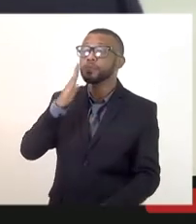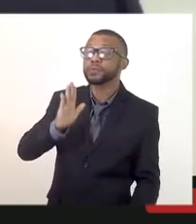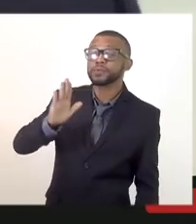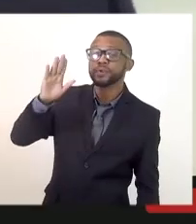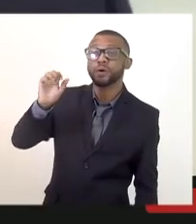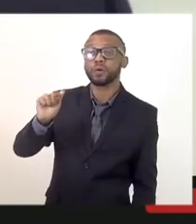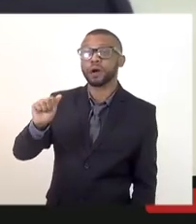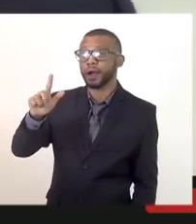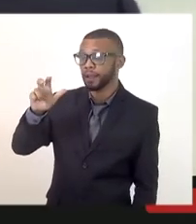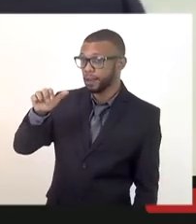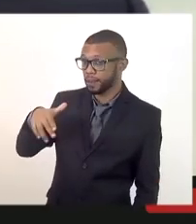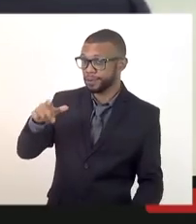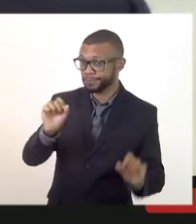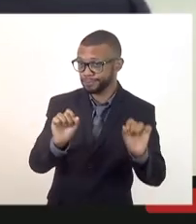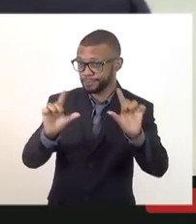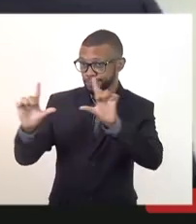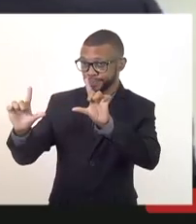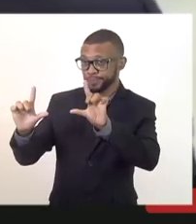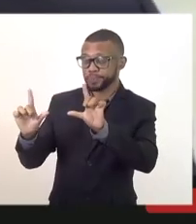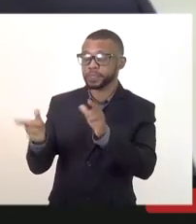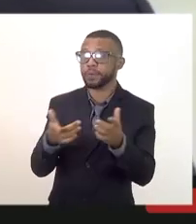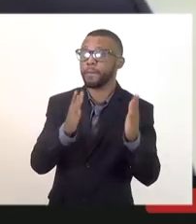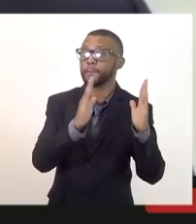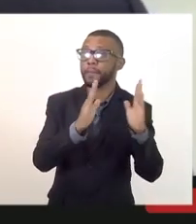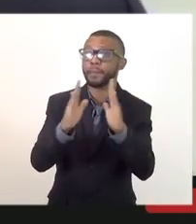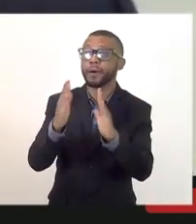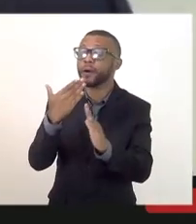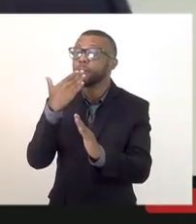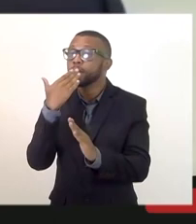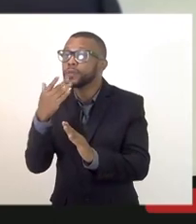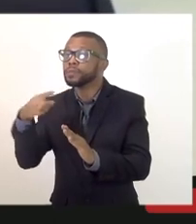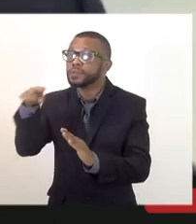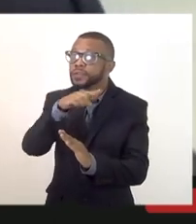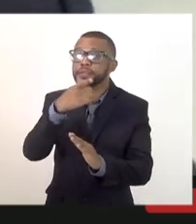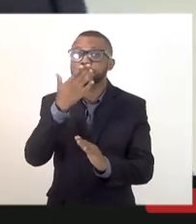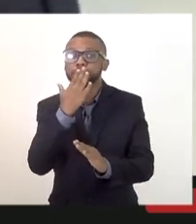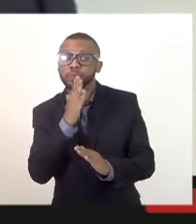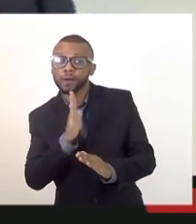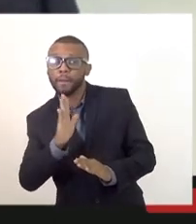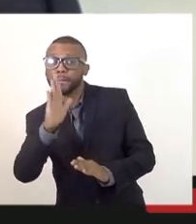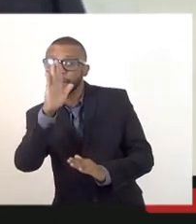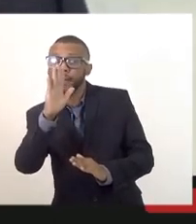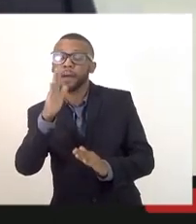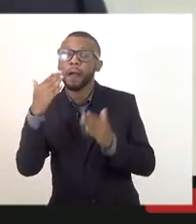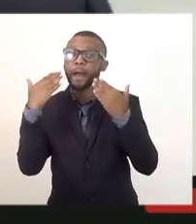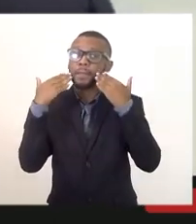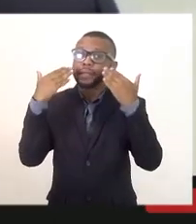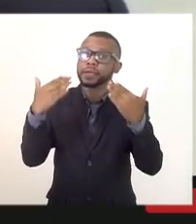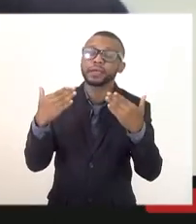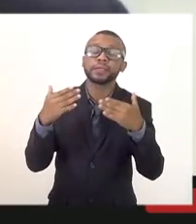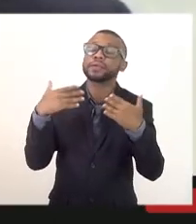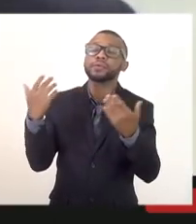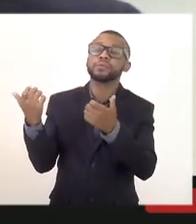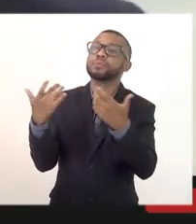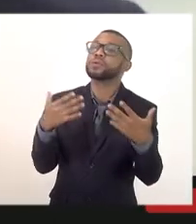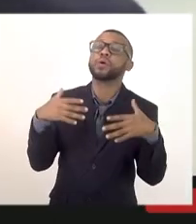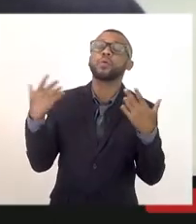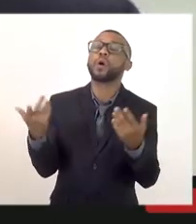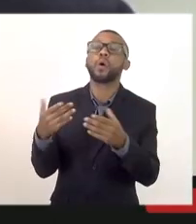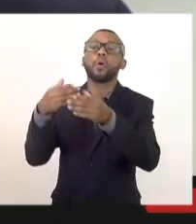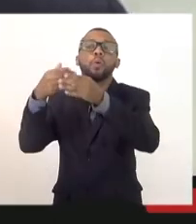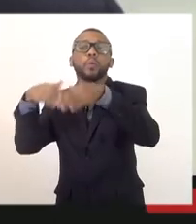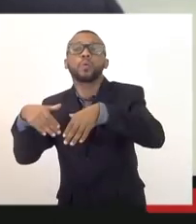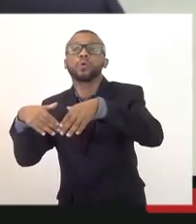e na sequência a cada um deles peço que se apresentem e digam a que concurso tem a relação